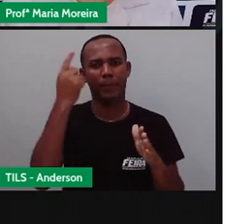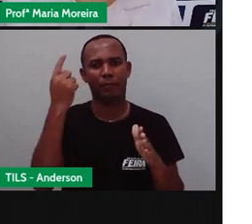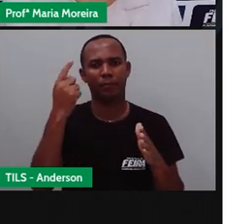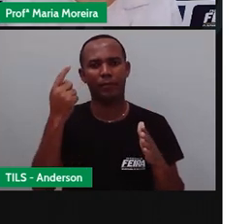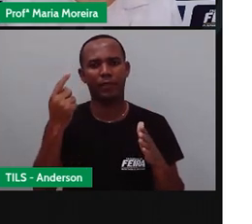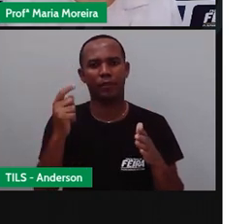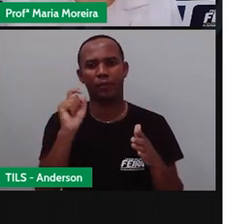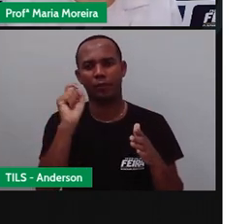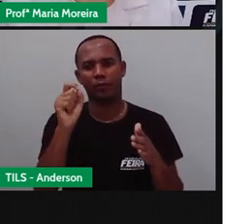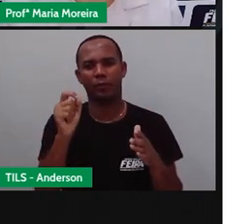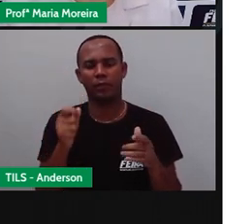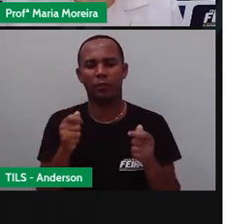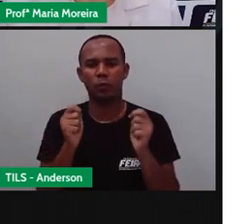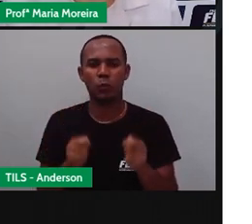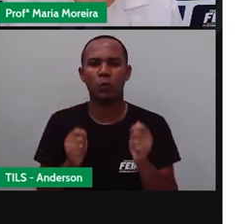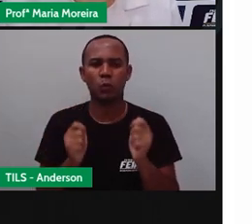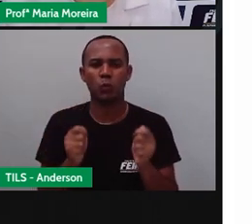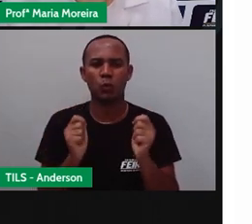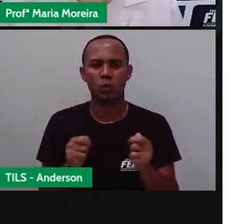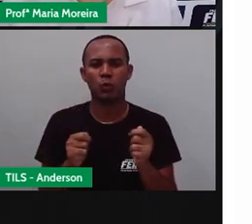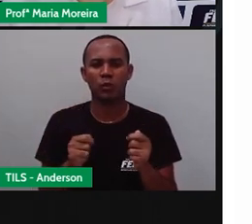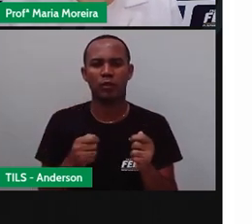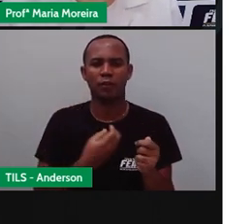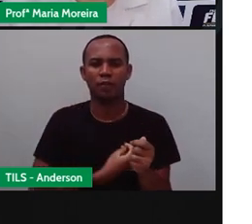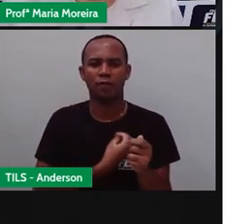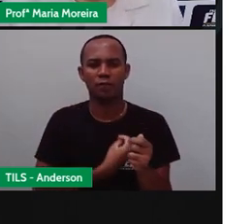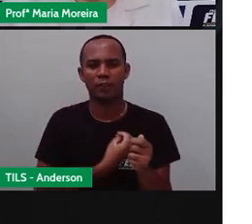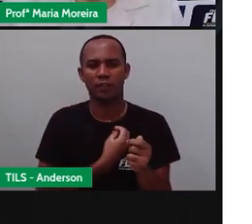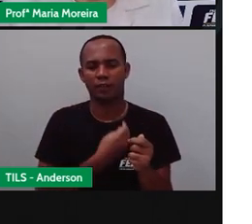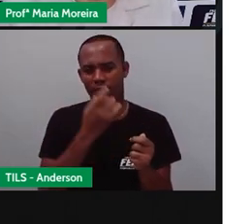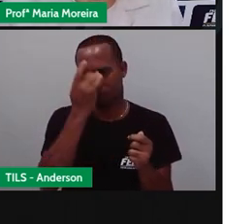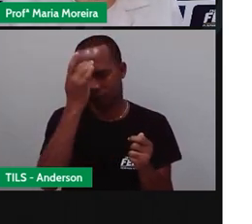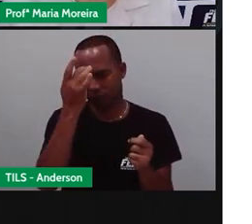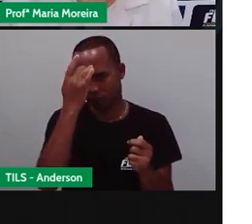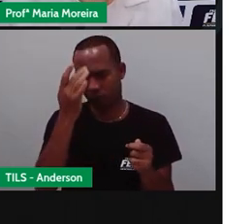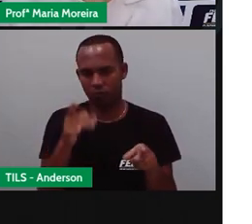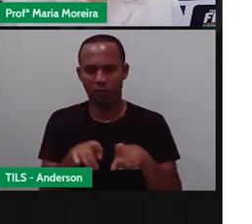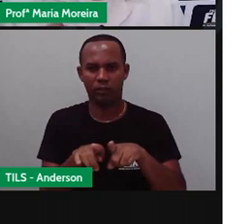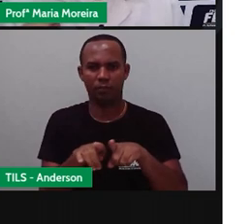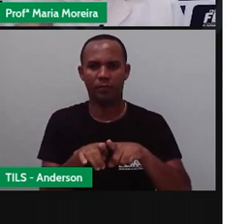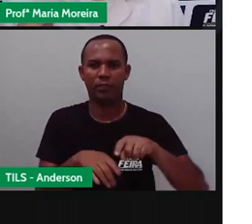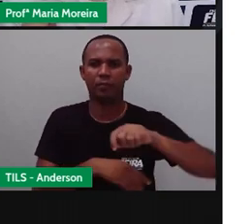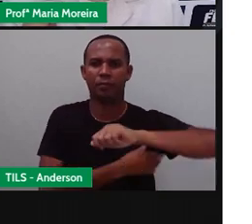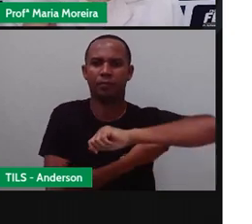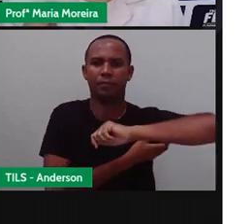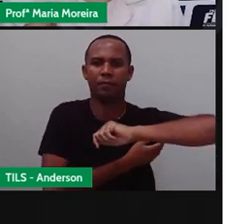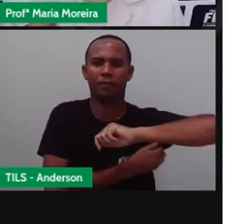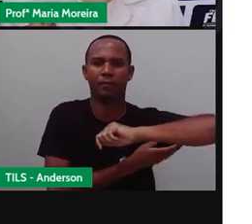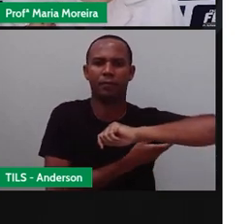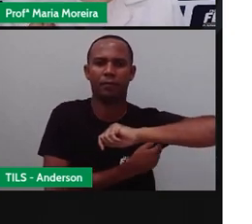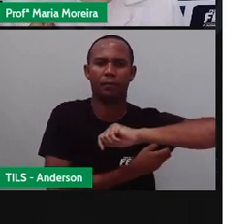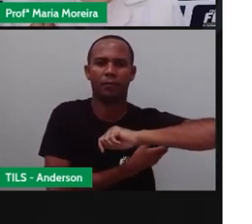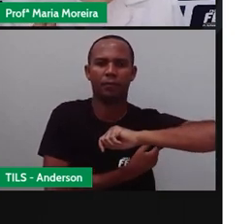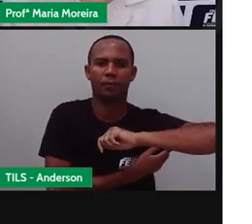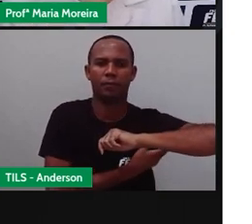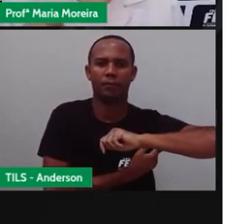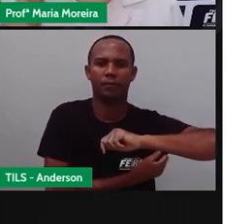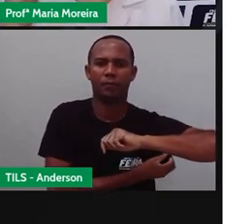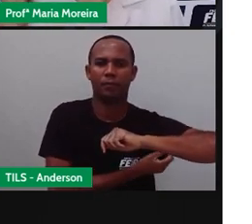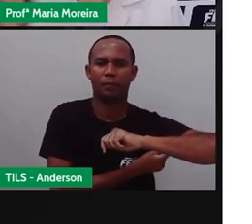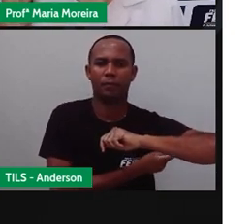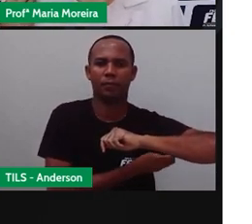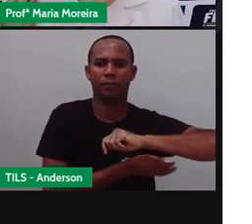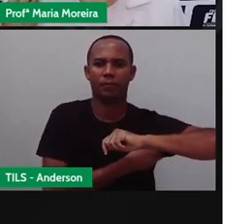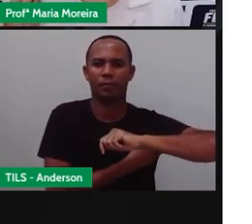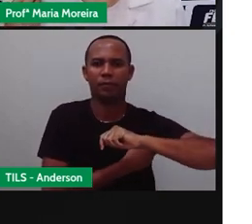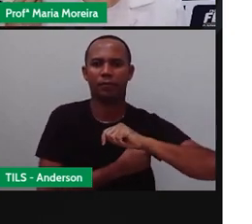facilitou a vida dos povos. Não é isso? Então, assim, dos povos.